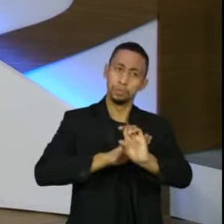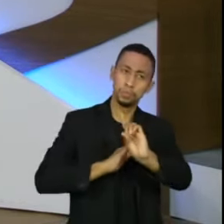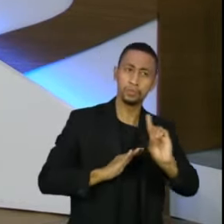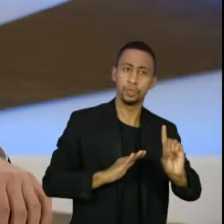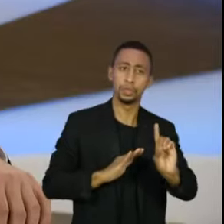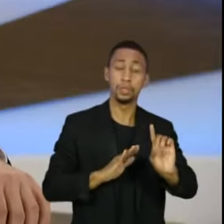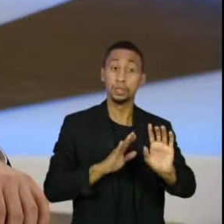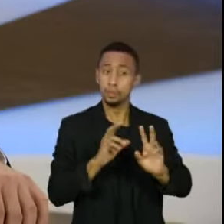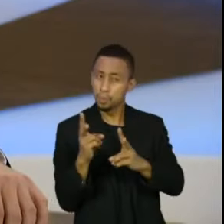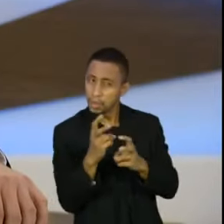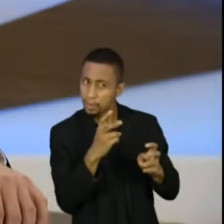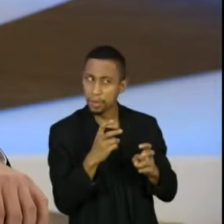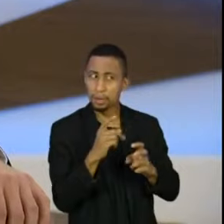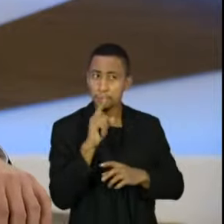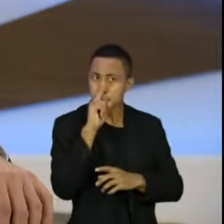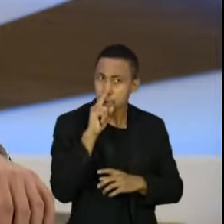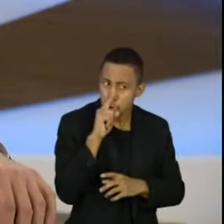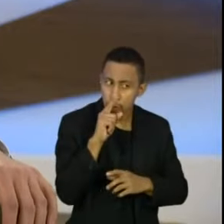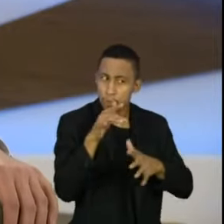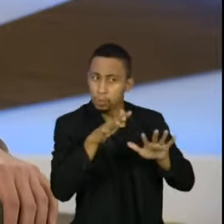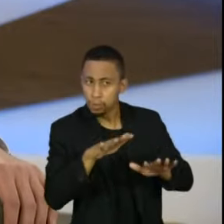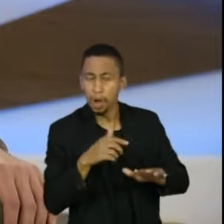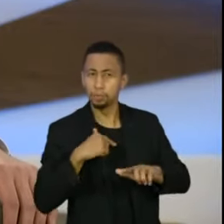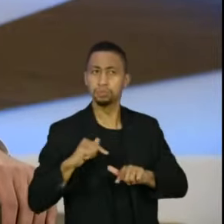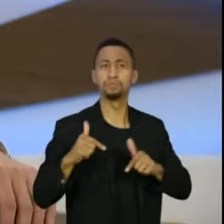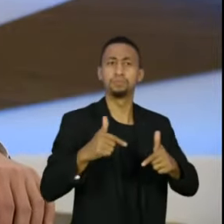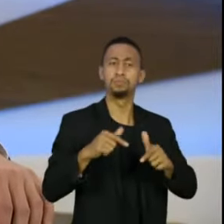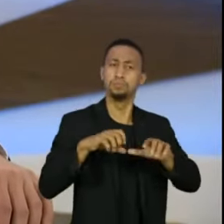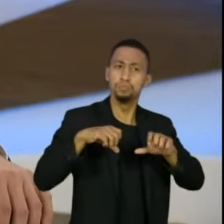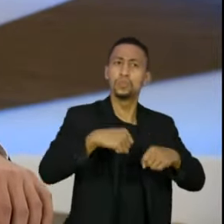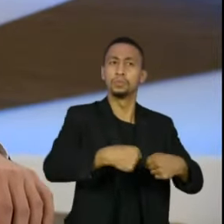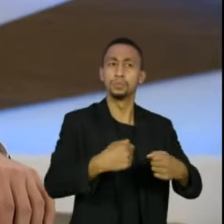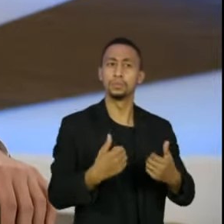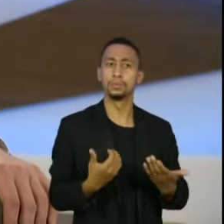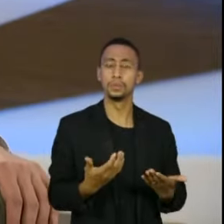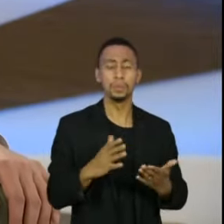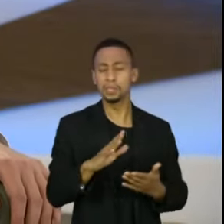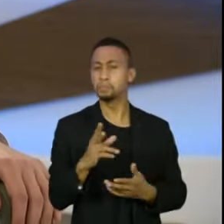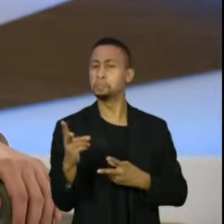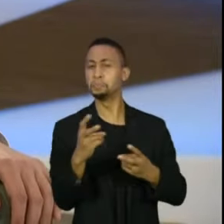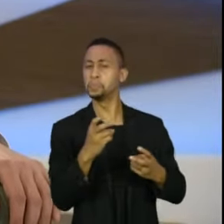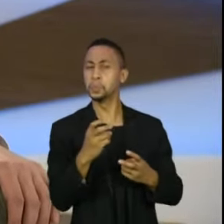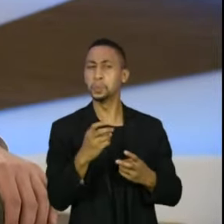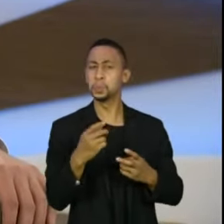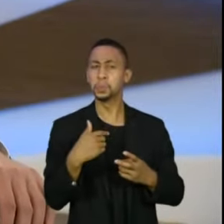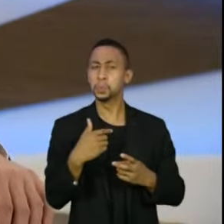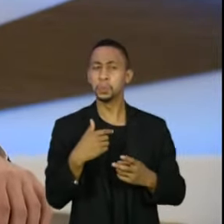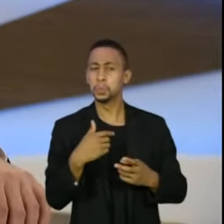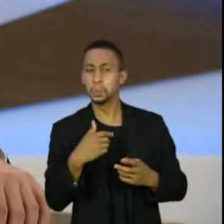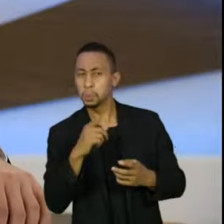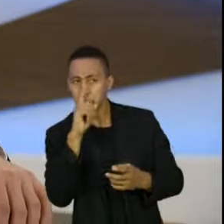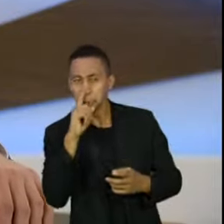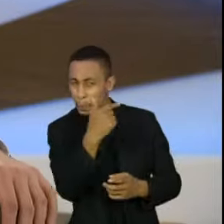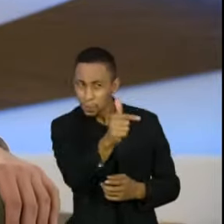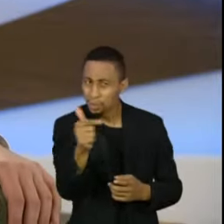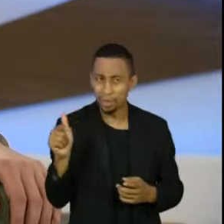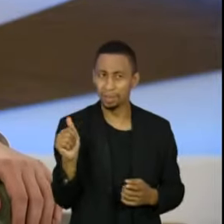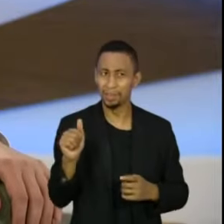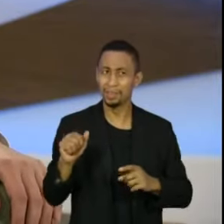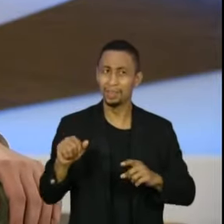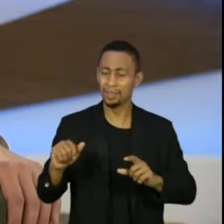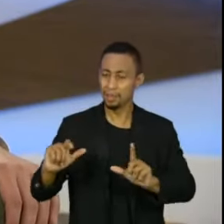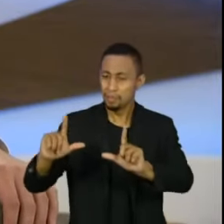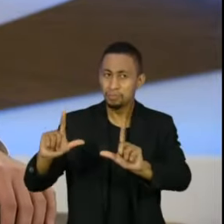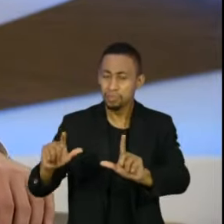nesse sentido, nós vamos reagir prontamente. Mas não vejo esse risco concreto no Brasil. As instituições funcionam, funcionam bem. Quanto ao sistema